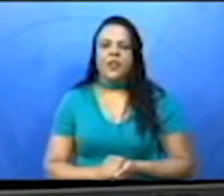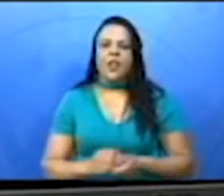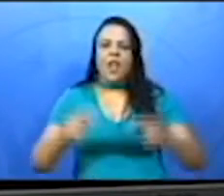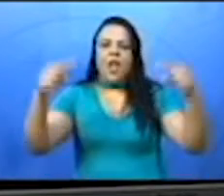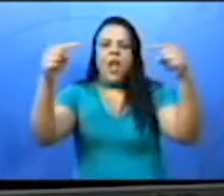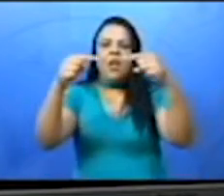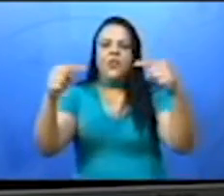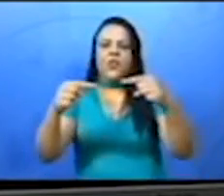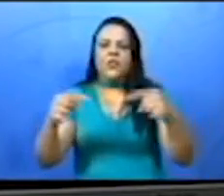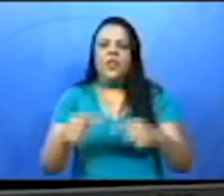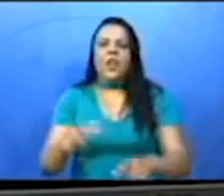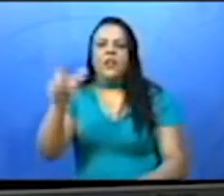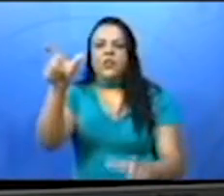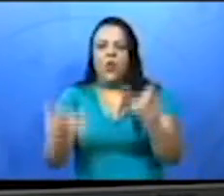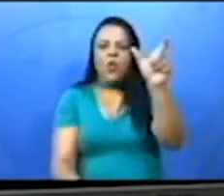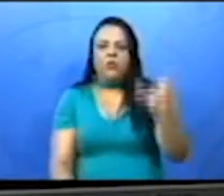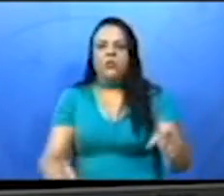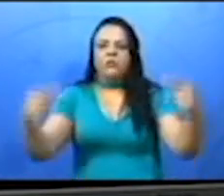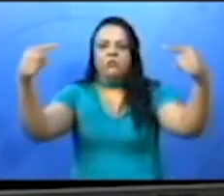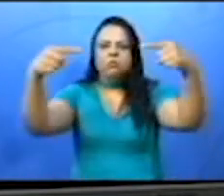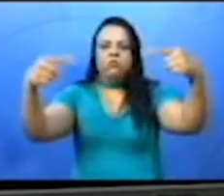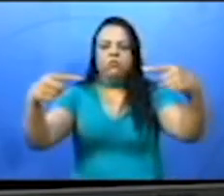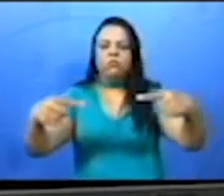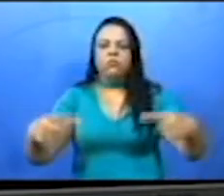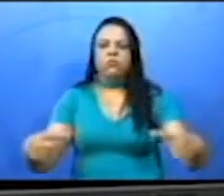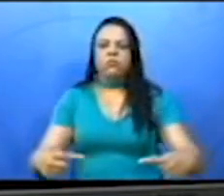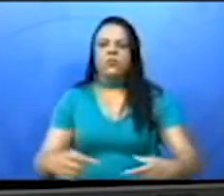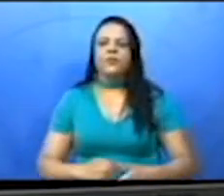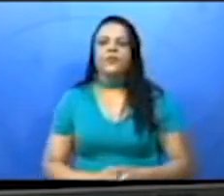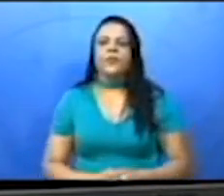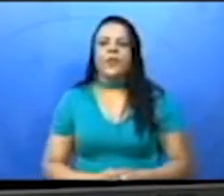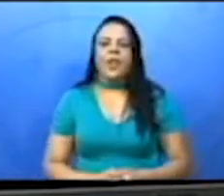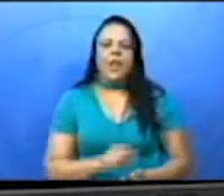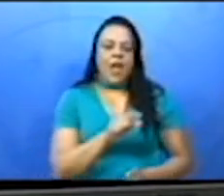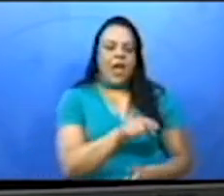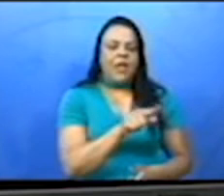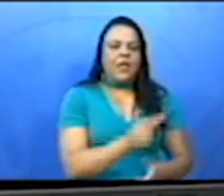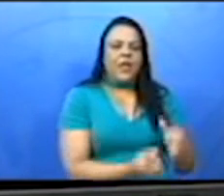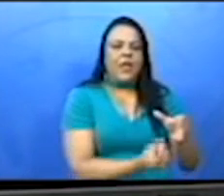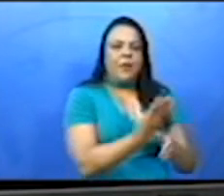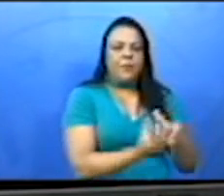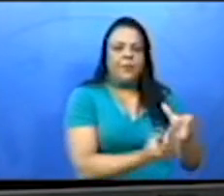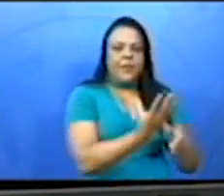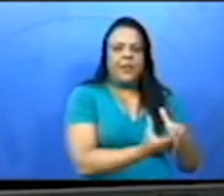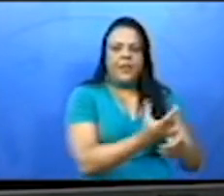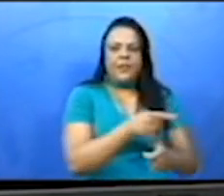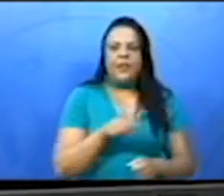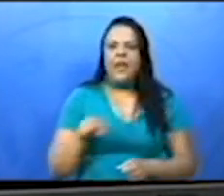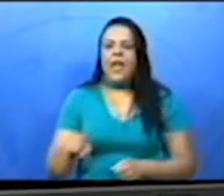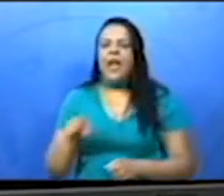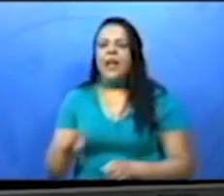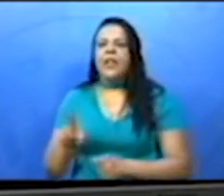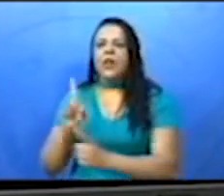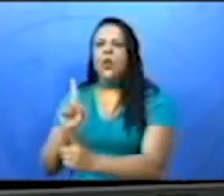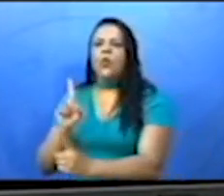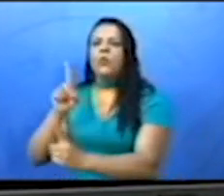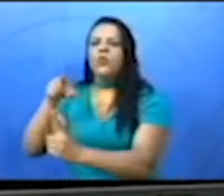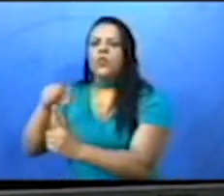as duas colunas, as partes das plantas com as suas respectivas funções.